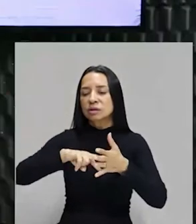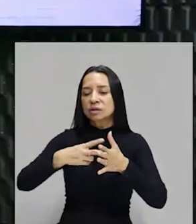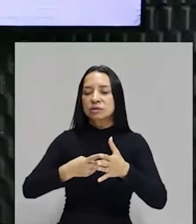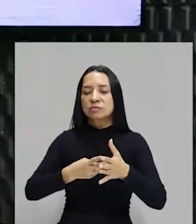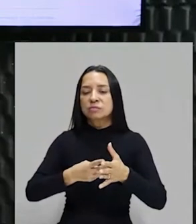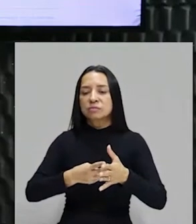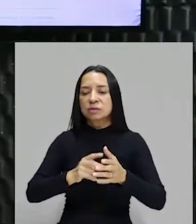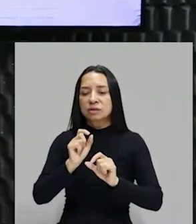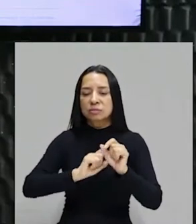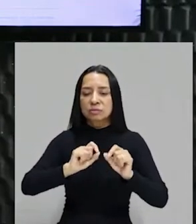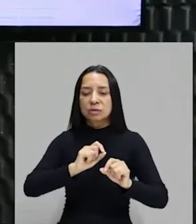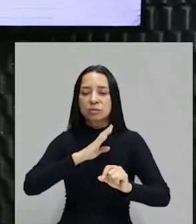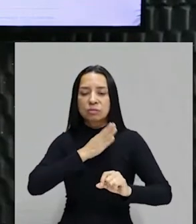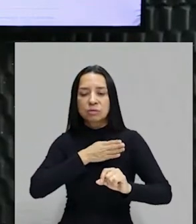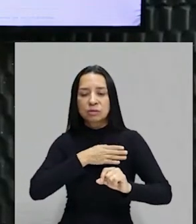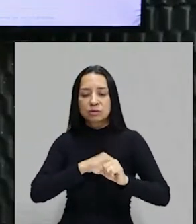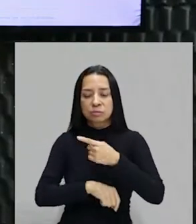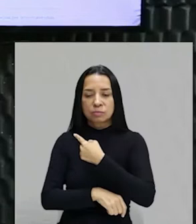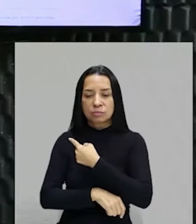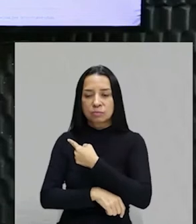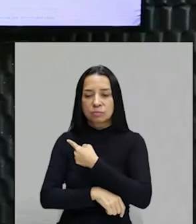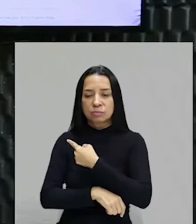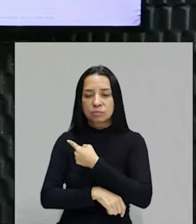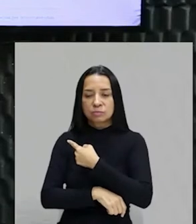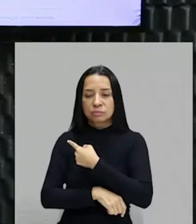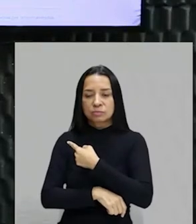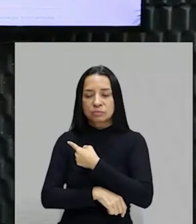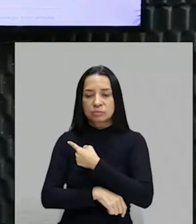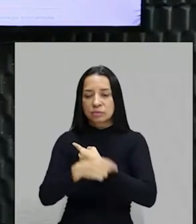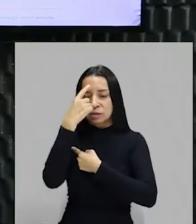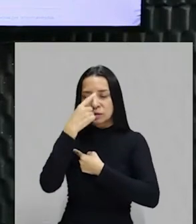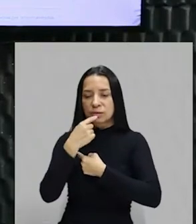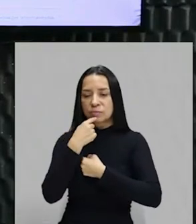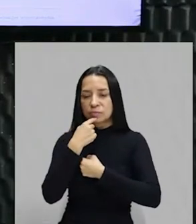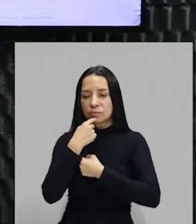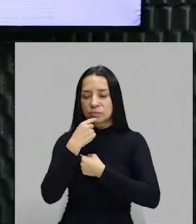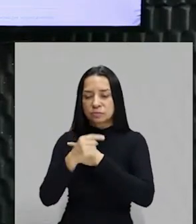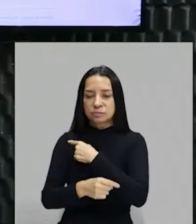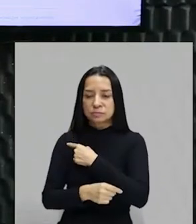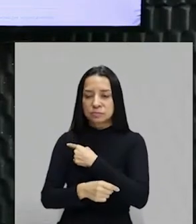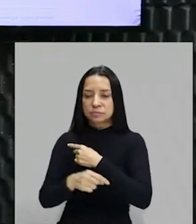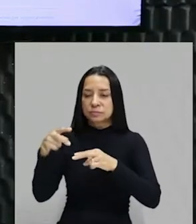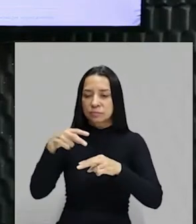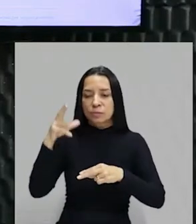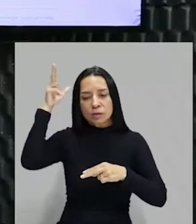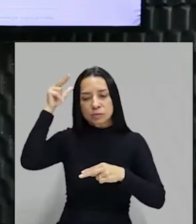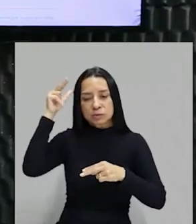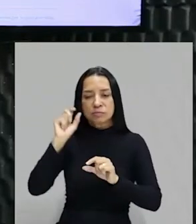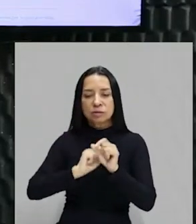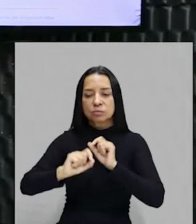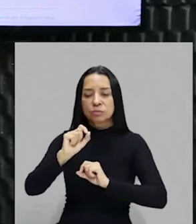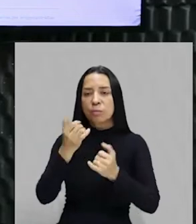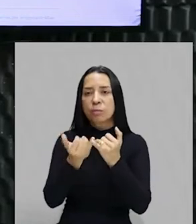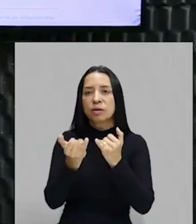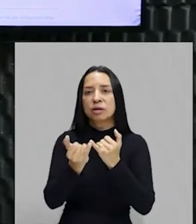mostra essa idealização do artista. Olha como ele dispõe a figura dos dragões imperiais e da ordem do caminho como se fosse um coração.